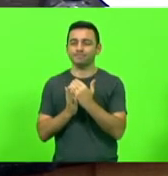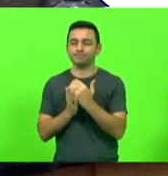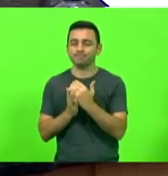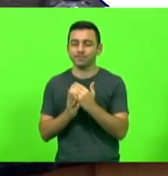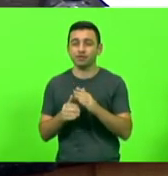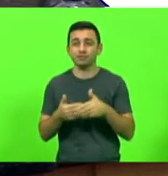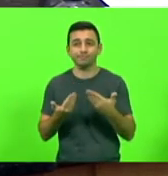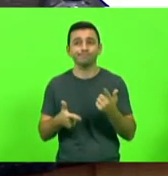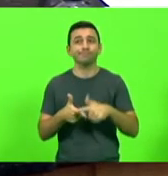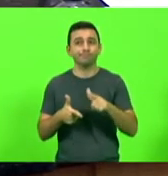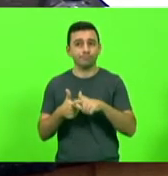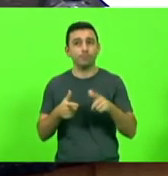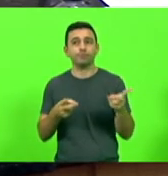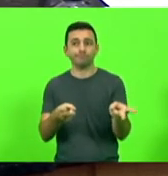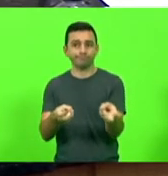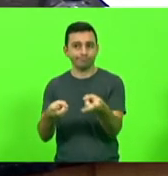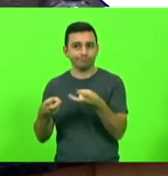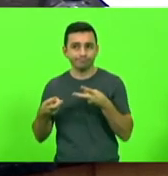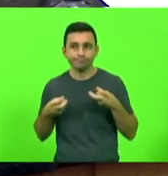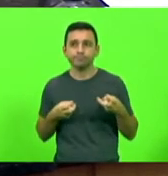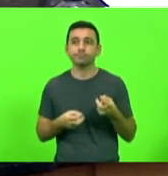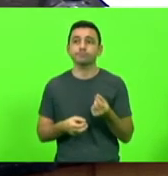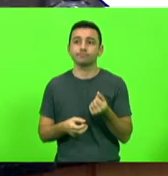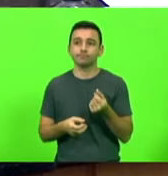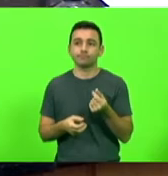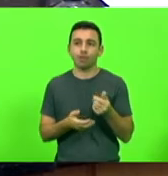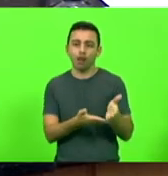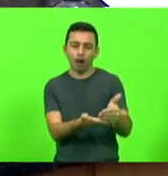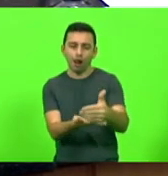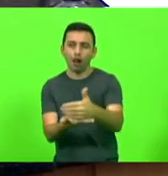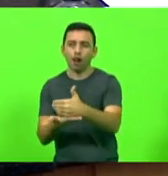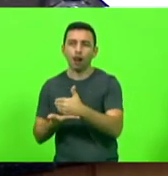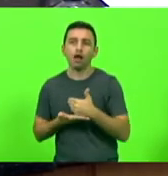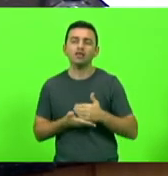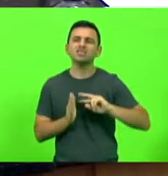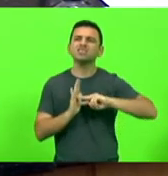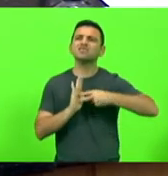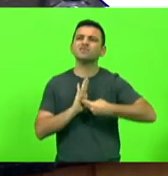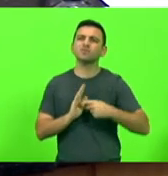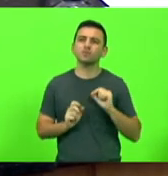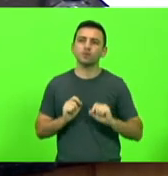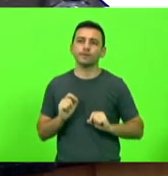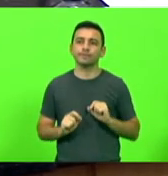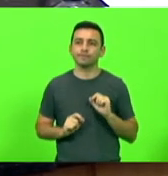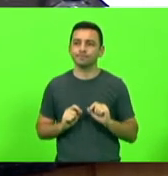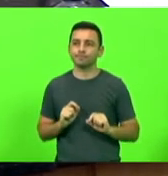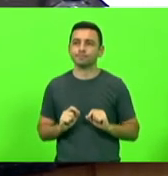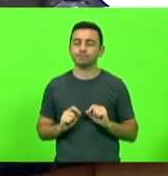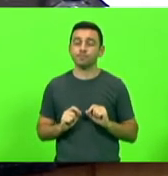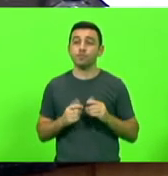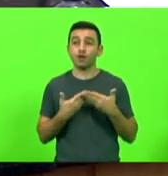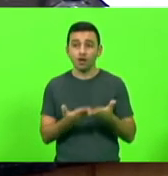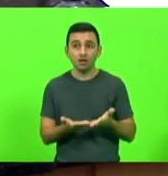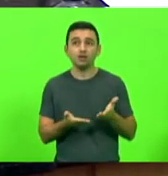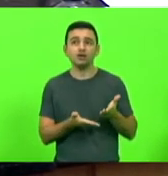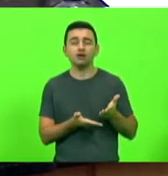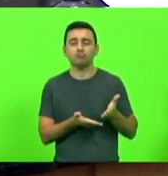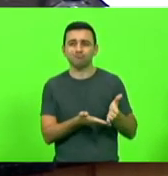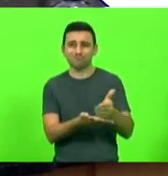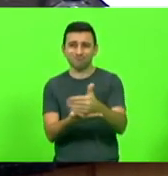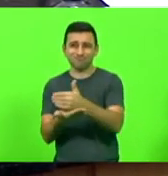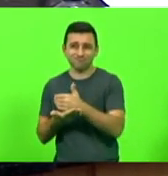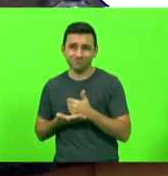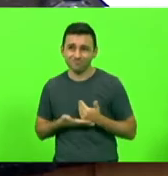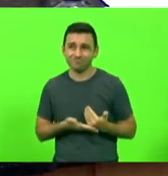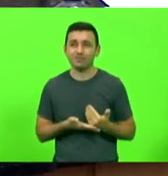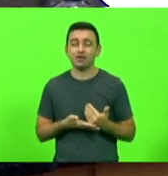da forma como ela de fato significa. O que ela de fato significa? A arrecadação, quando ela bate,